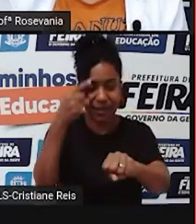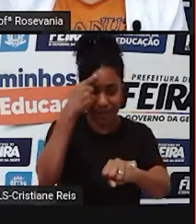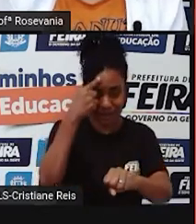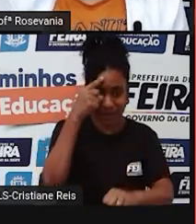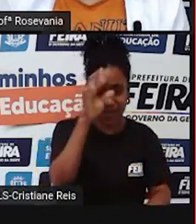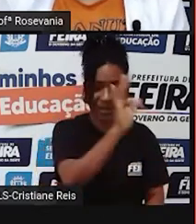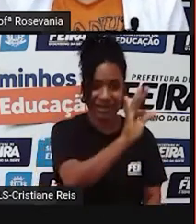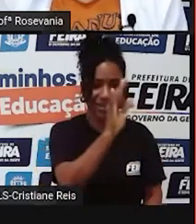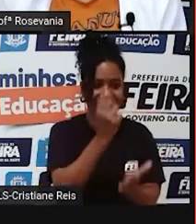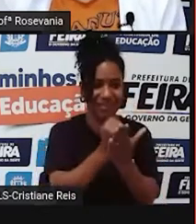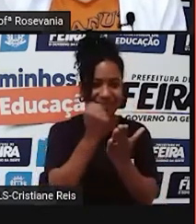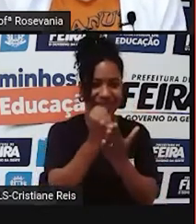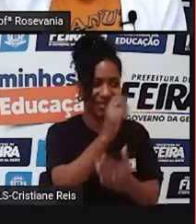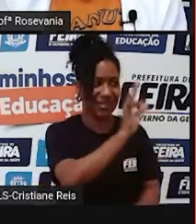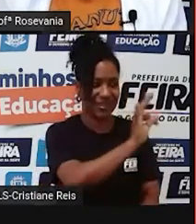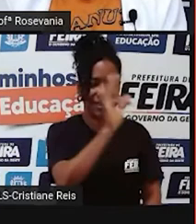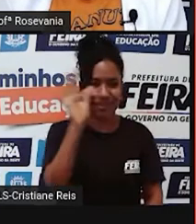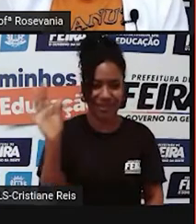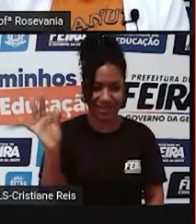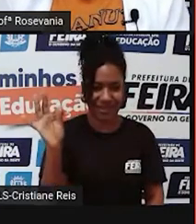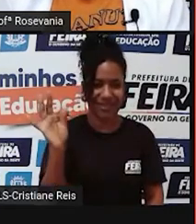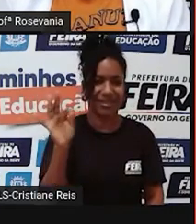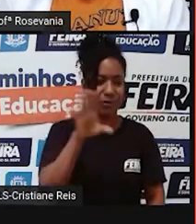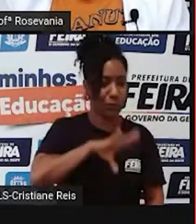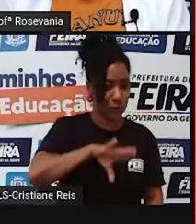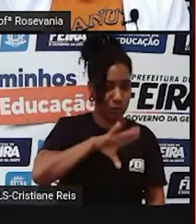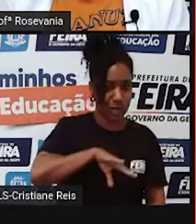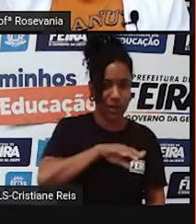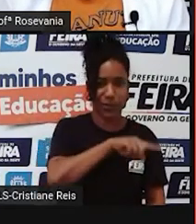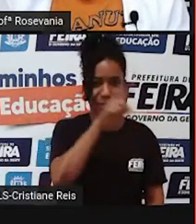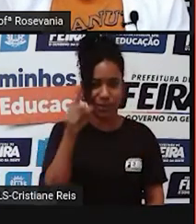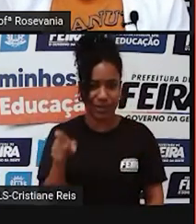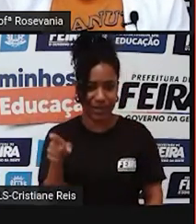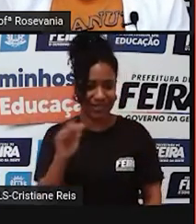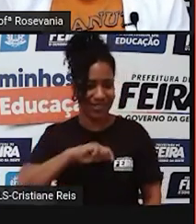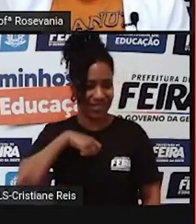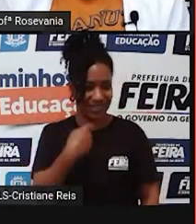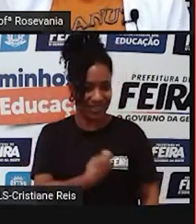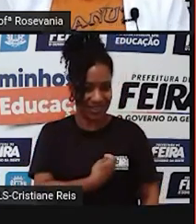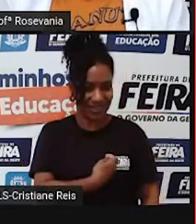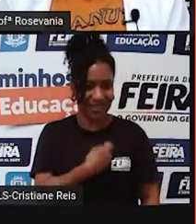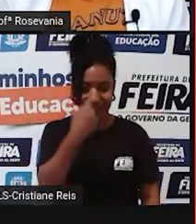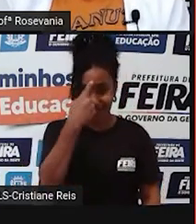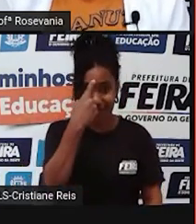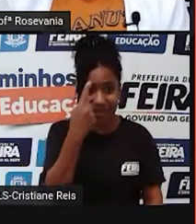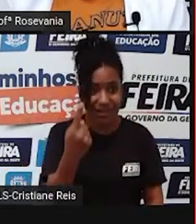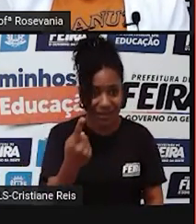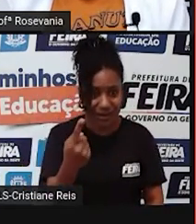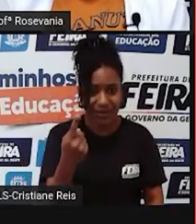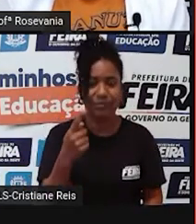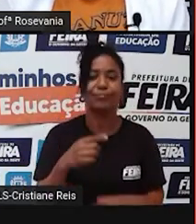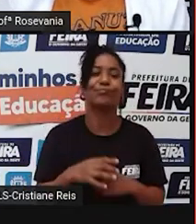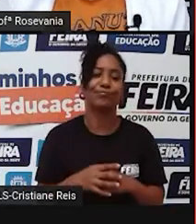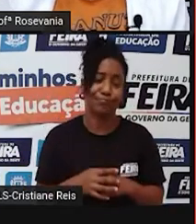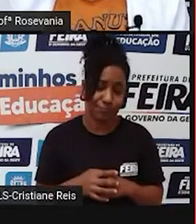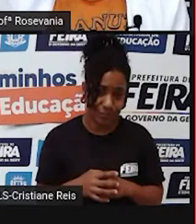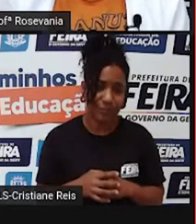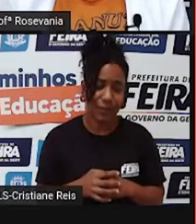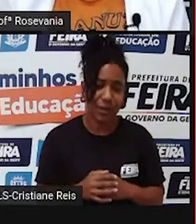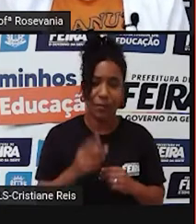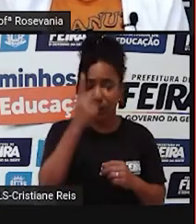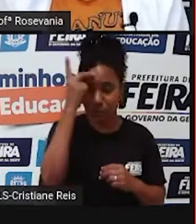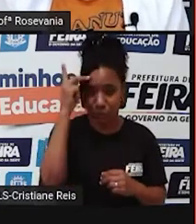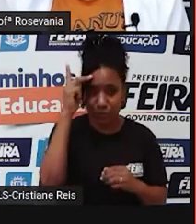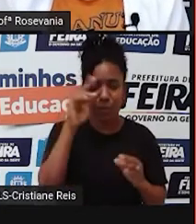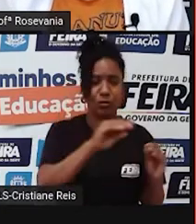e essa parte pertencendo a Espanha. Então, começou o processo de colonização pelo litoral, e o fator histórico é um